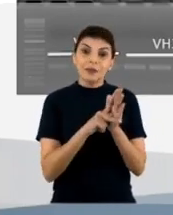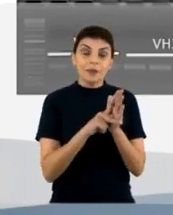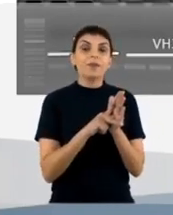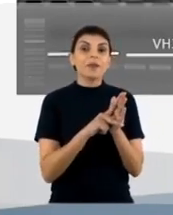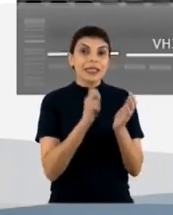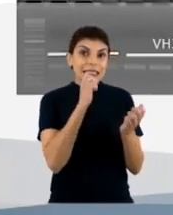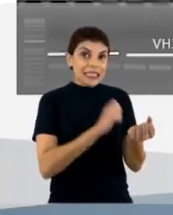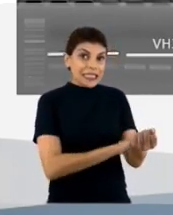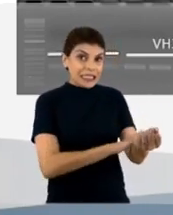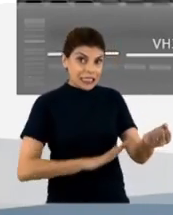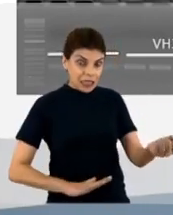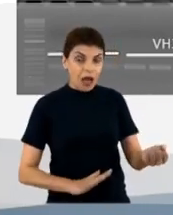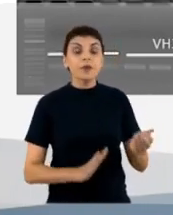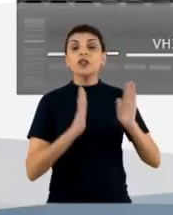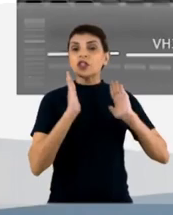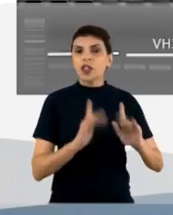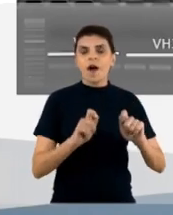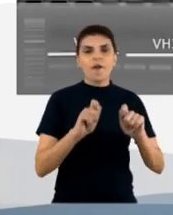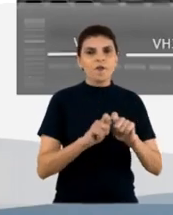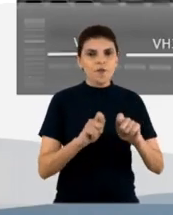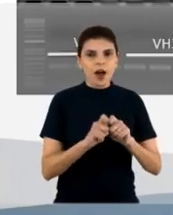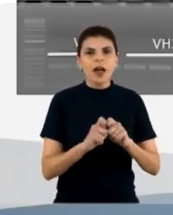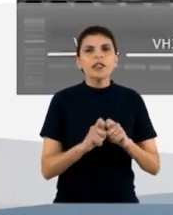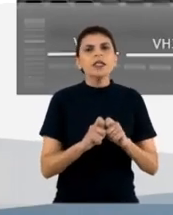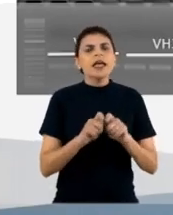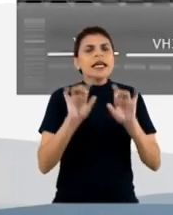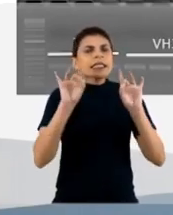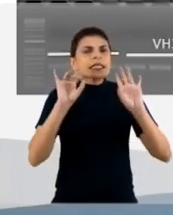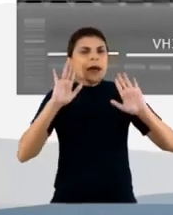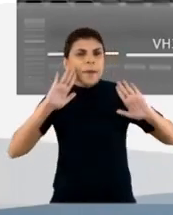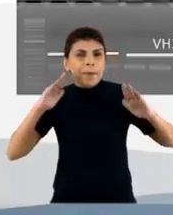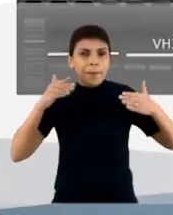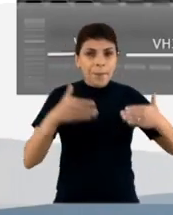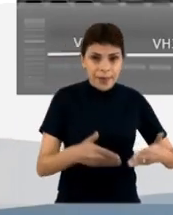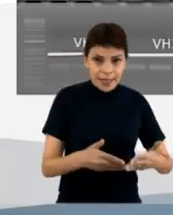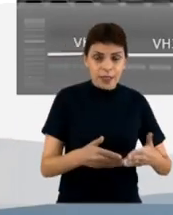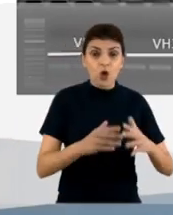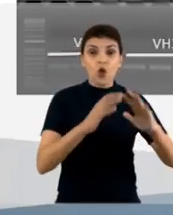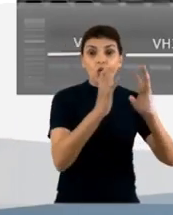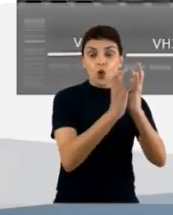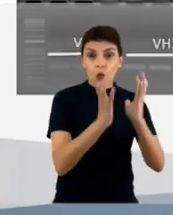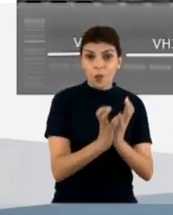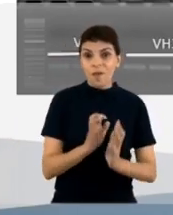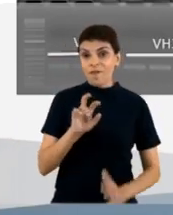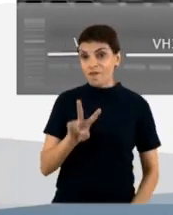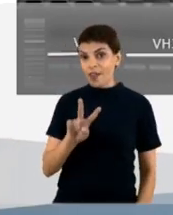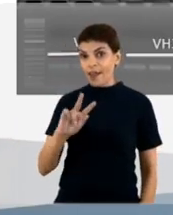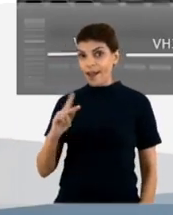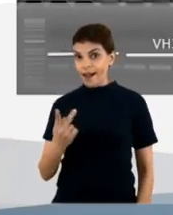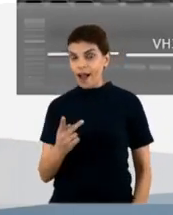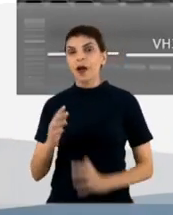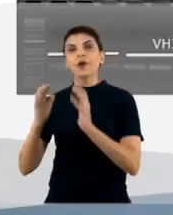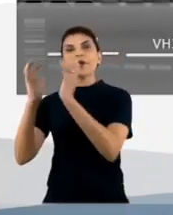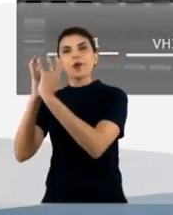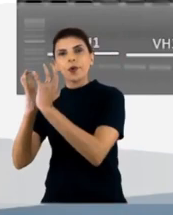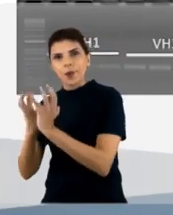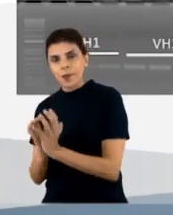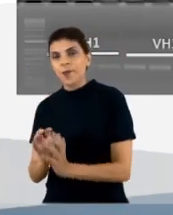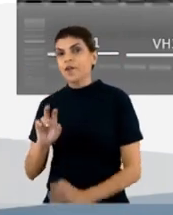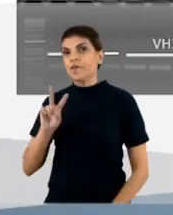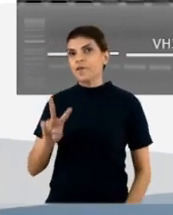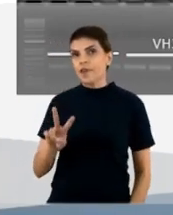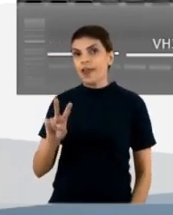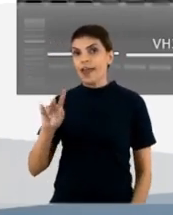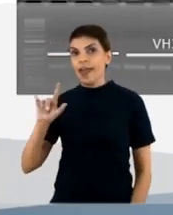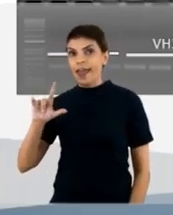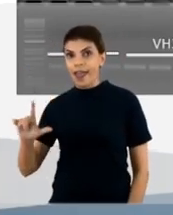extração do RNA, nós fazemos uma amplificação específica das cadeias VH e VL que